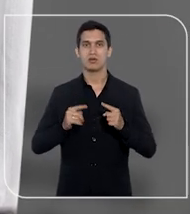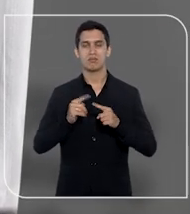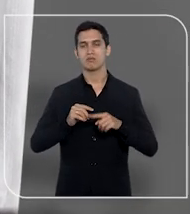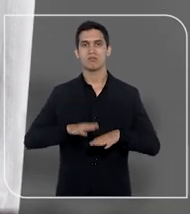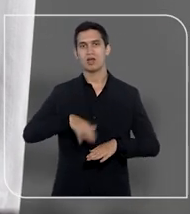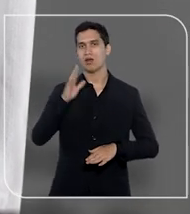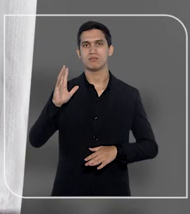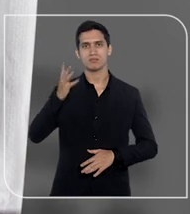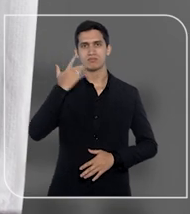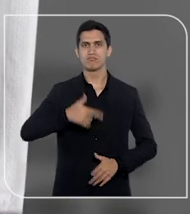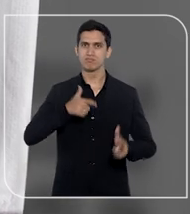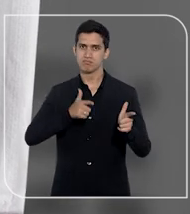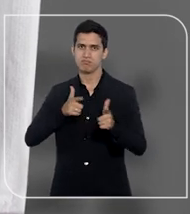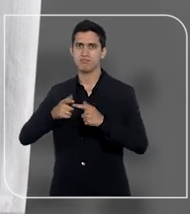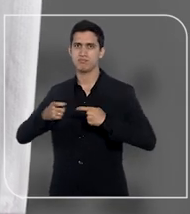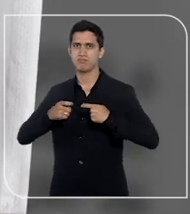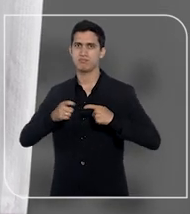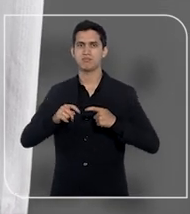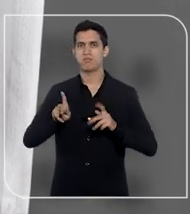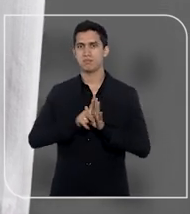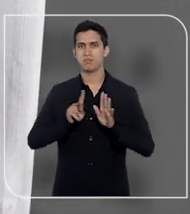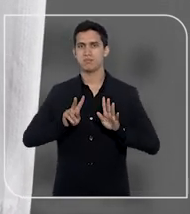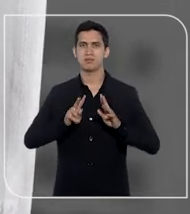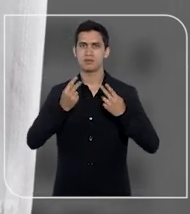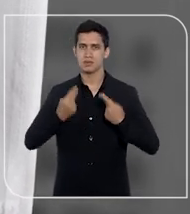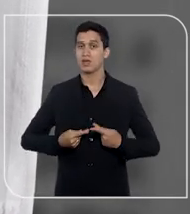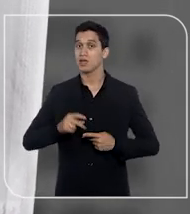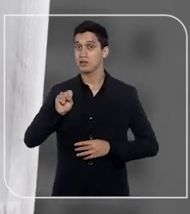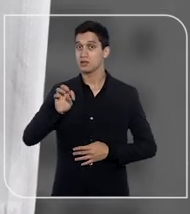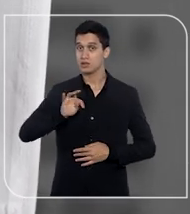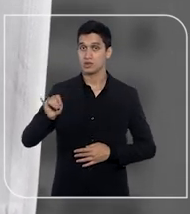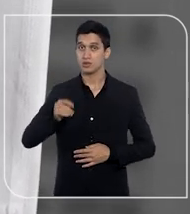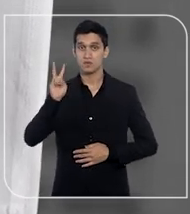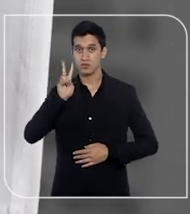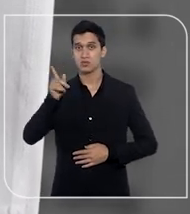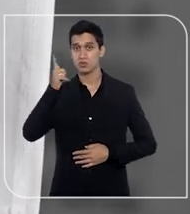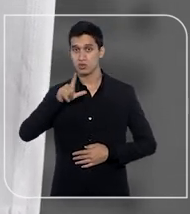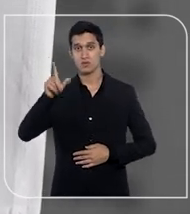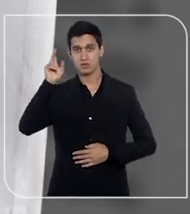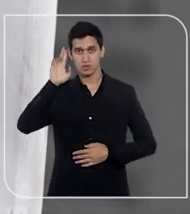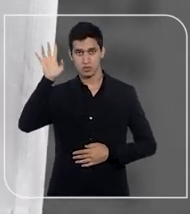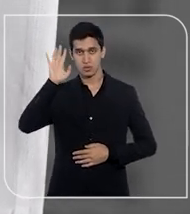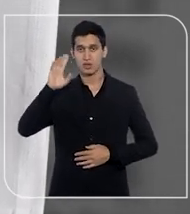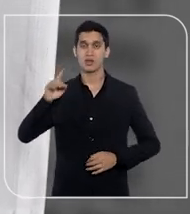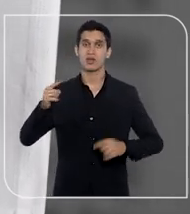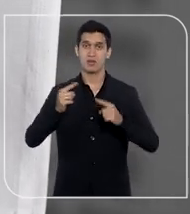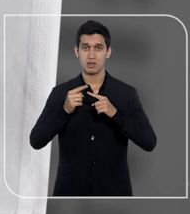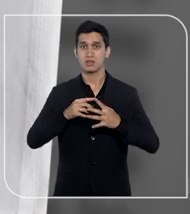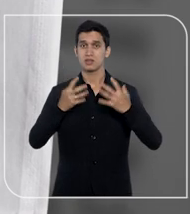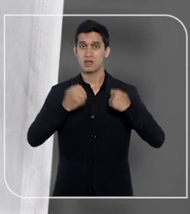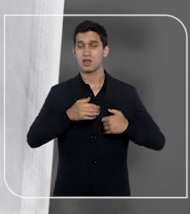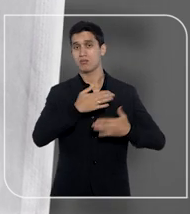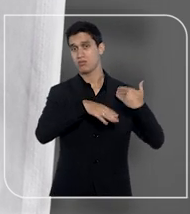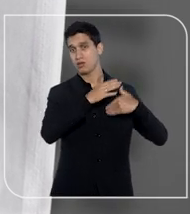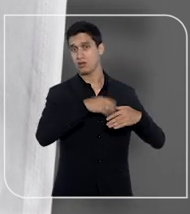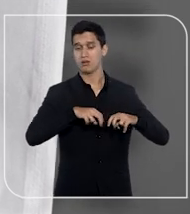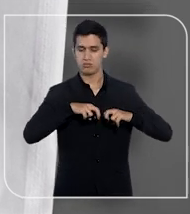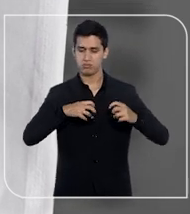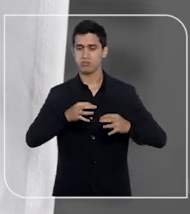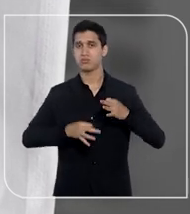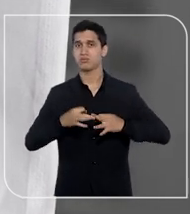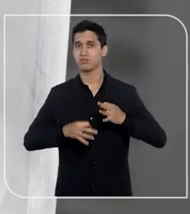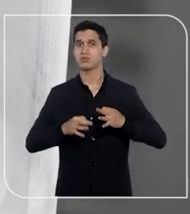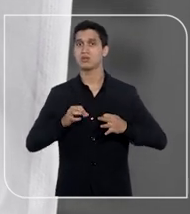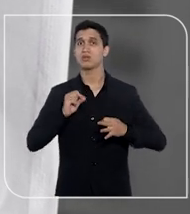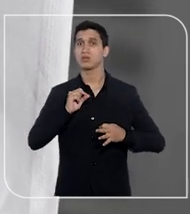o maior conflito armado da humanidade, o STJ reviu o histórico entendimento adotado pela corte no